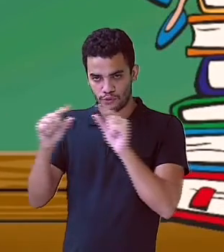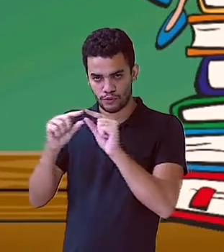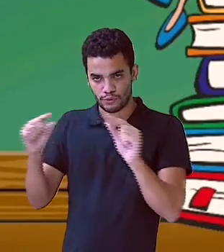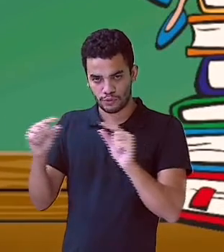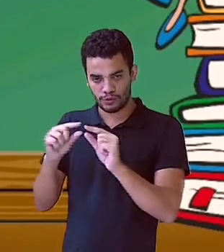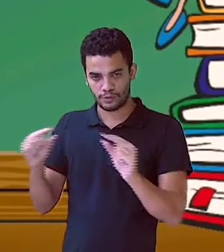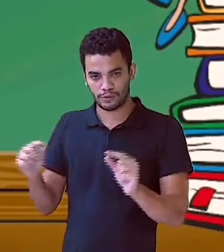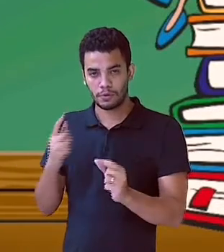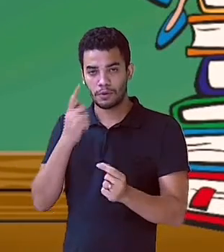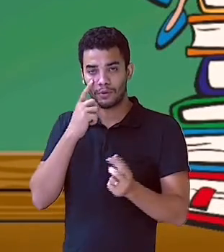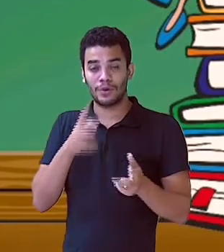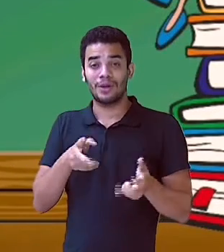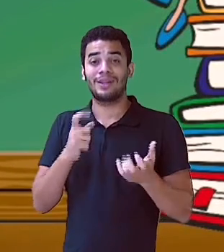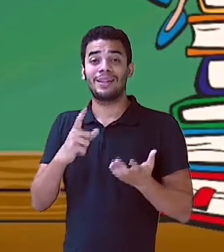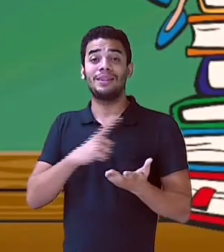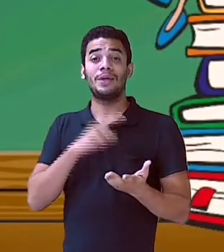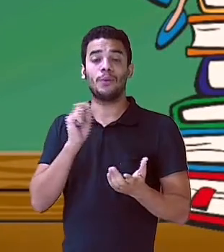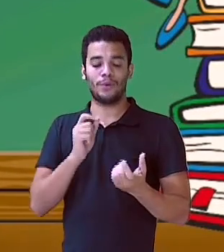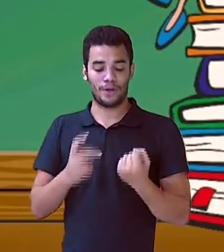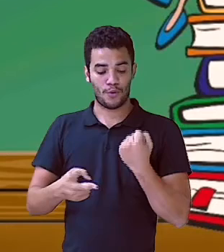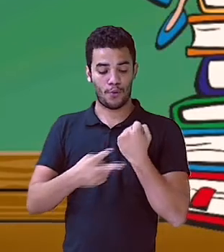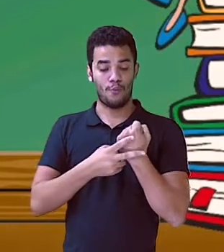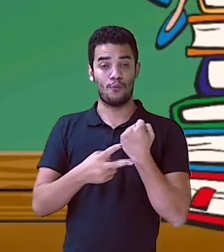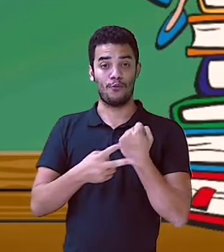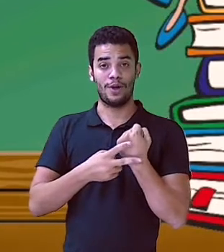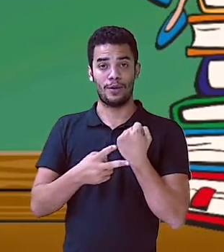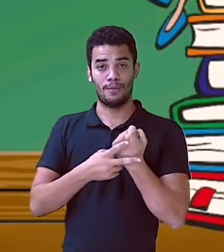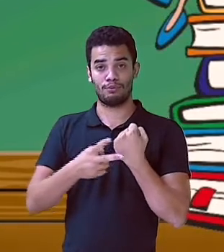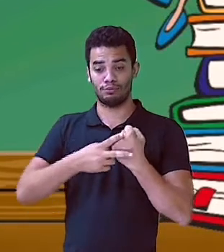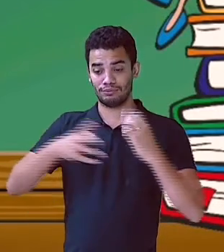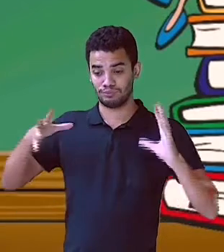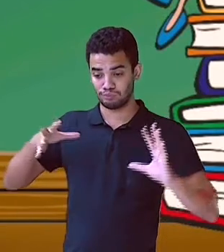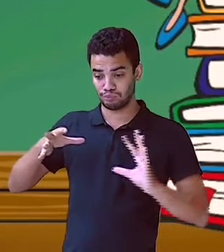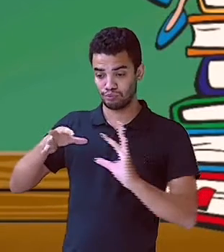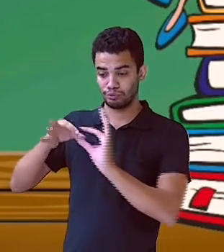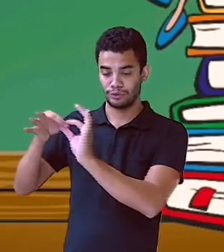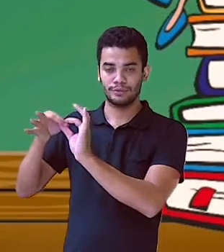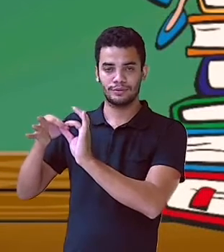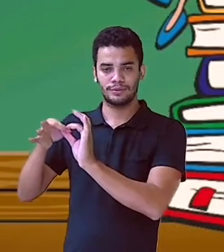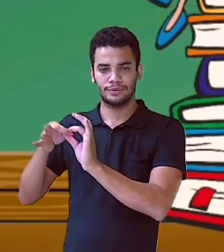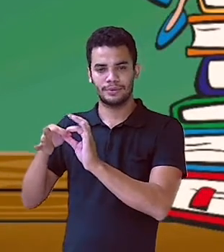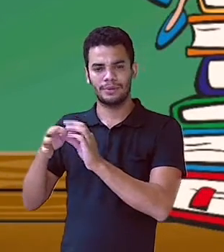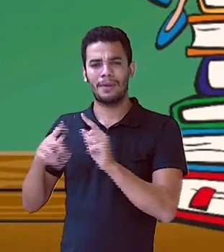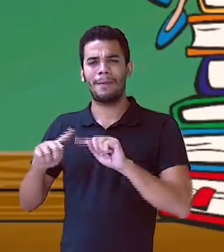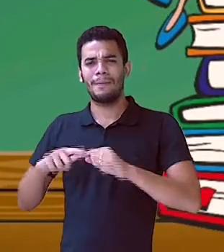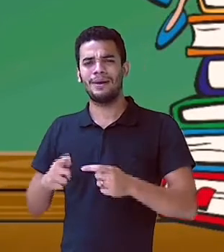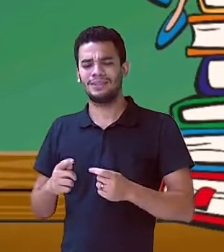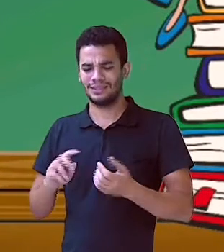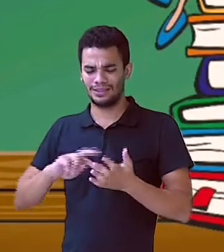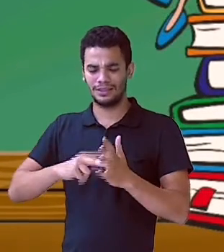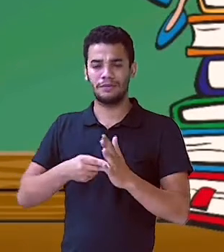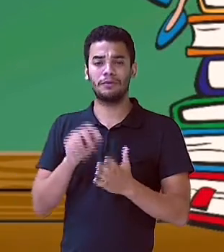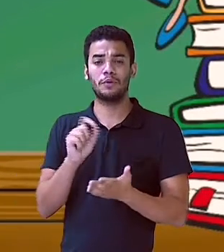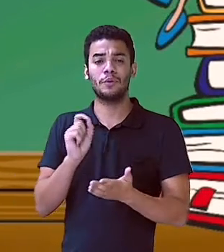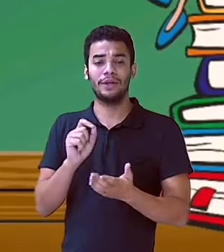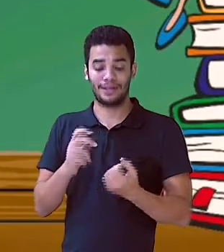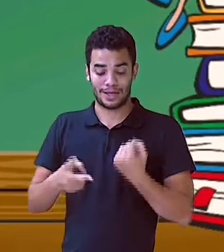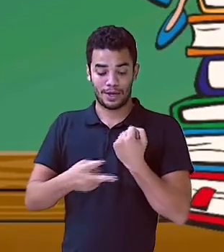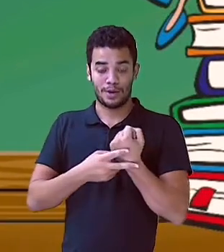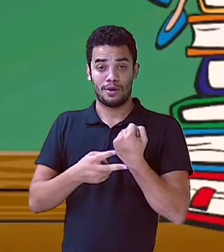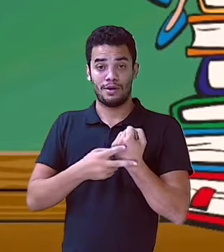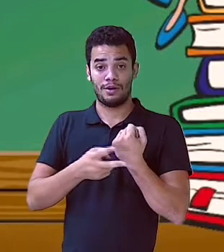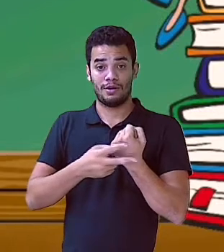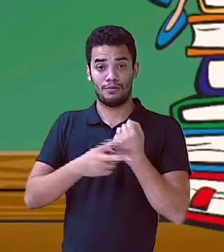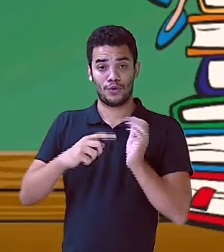ele é constituído por um verbo de ligação. O é esse verbo de ligação? O verbo de ligação é o verbo que indica um estado.